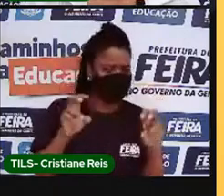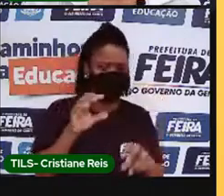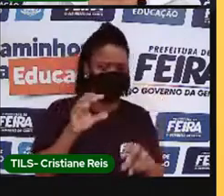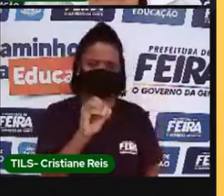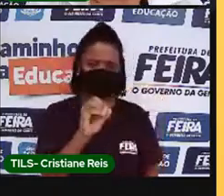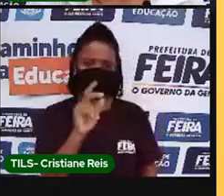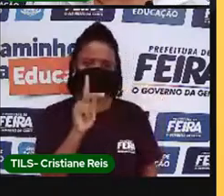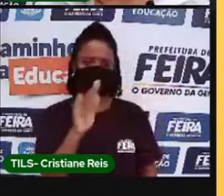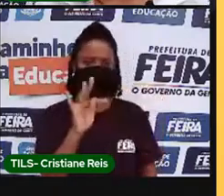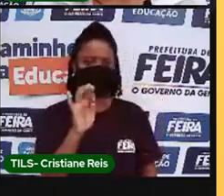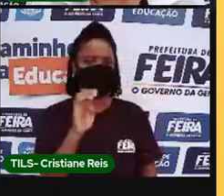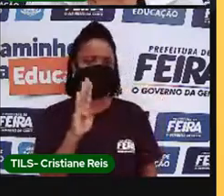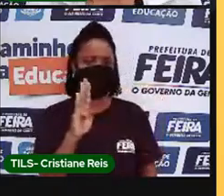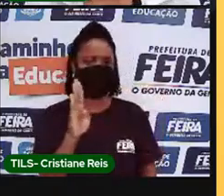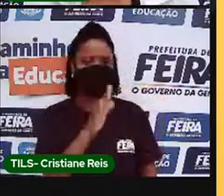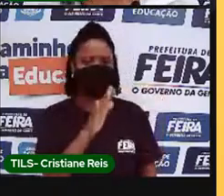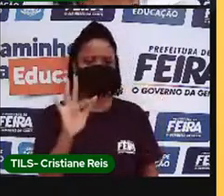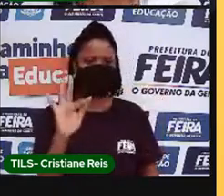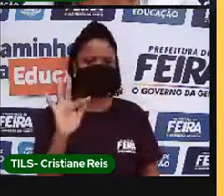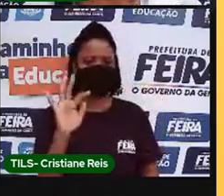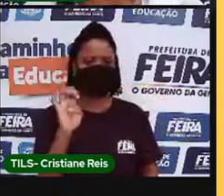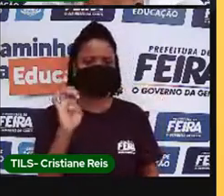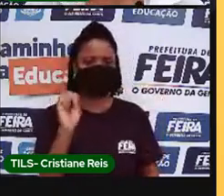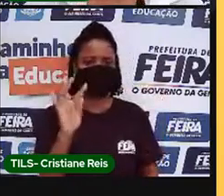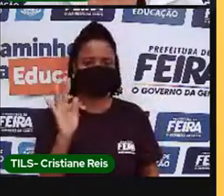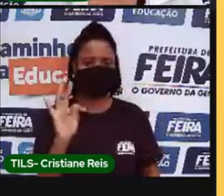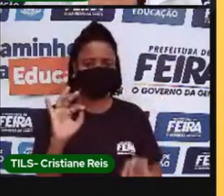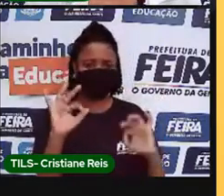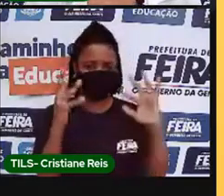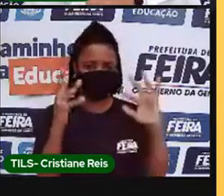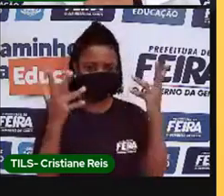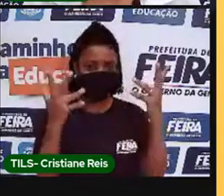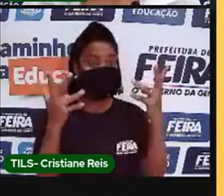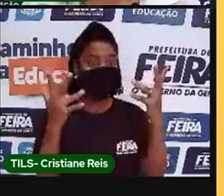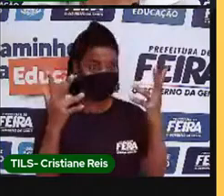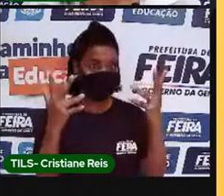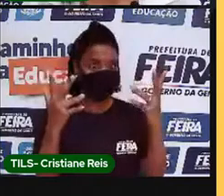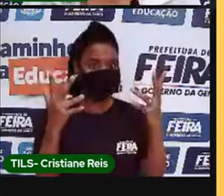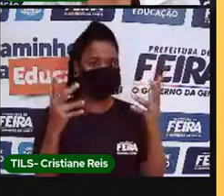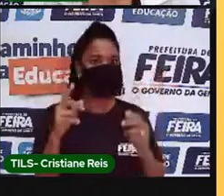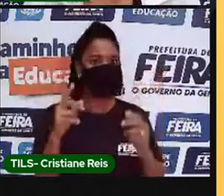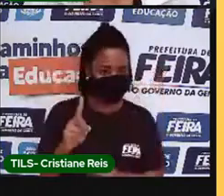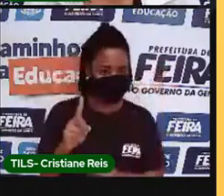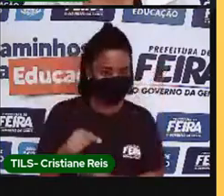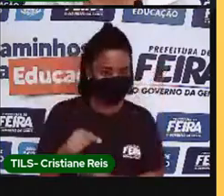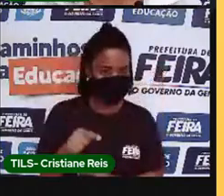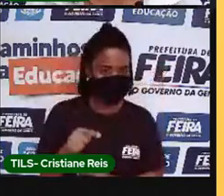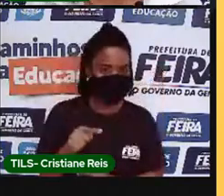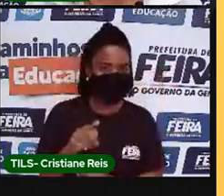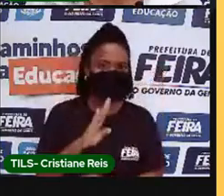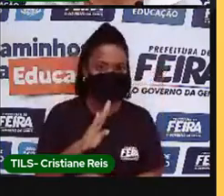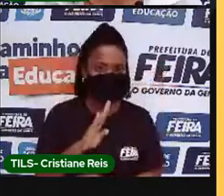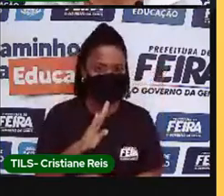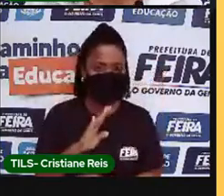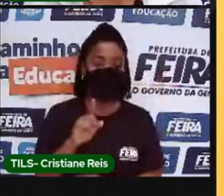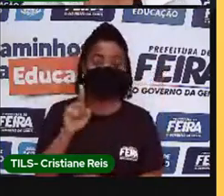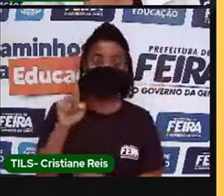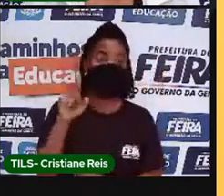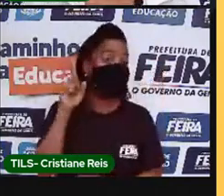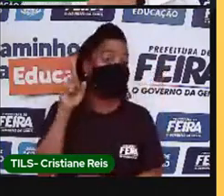Nos Estados Unidos, o Halloween e muitos outros países que falam a língua inglesa,